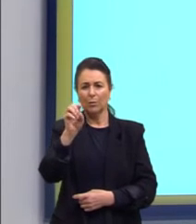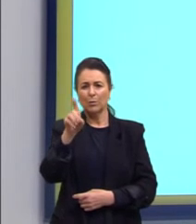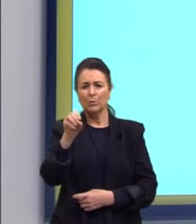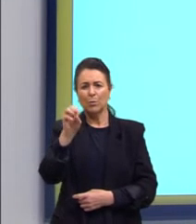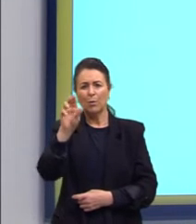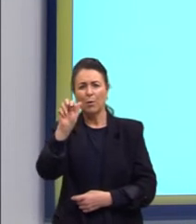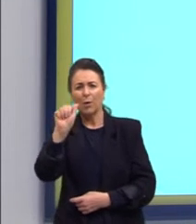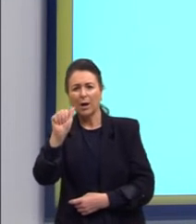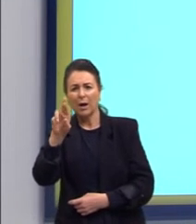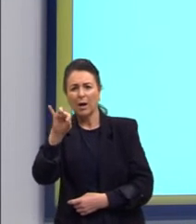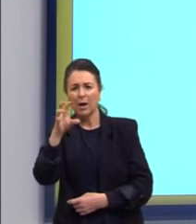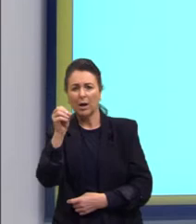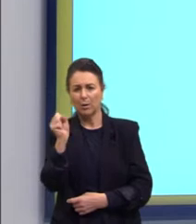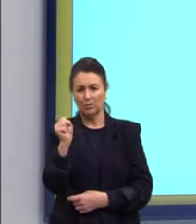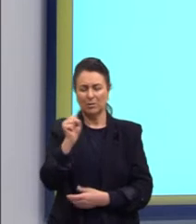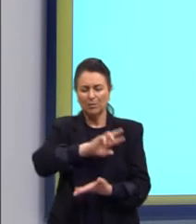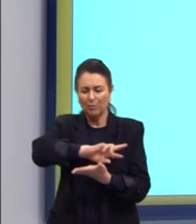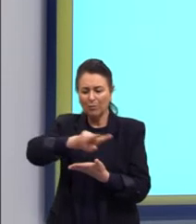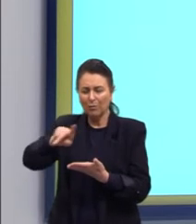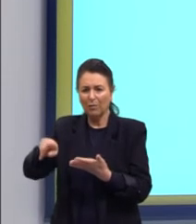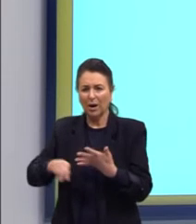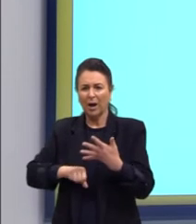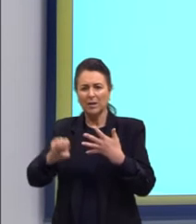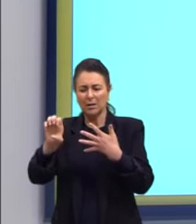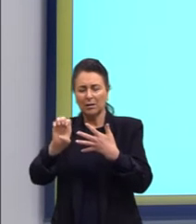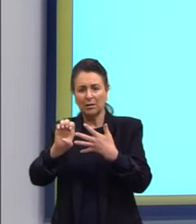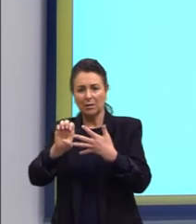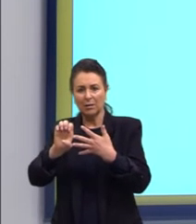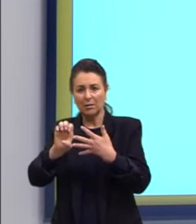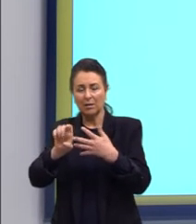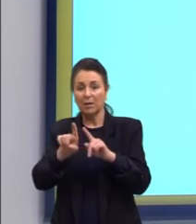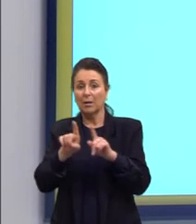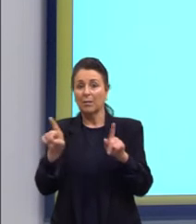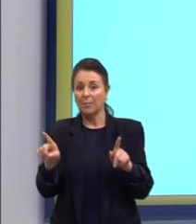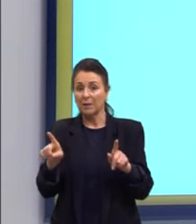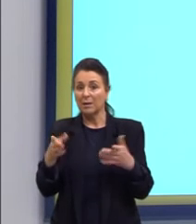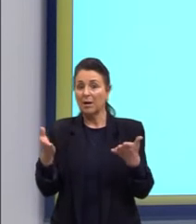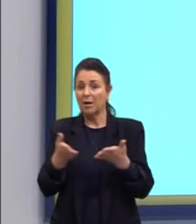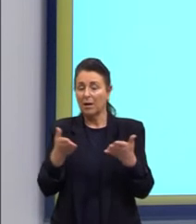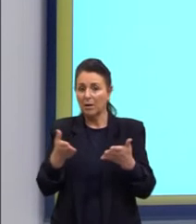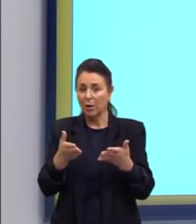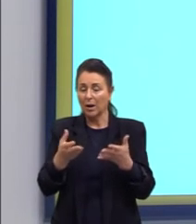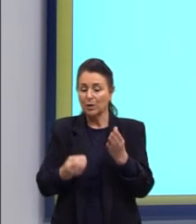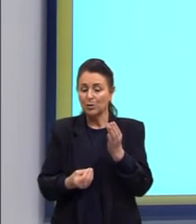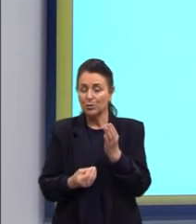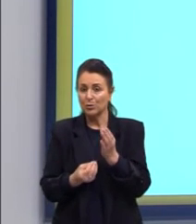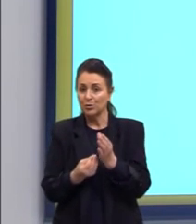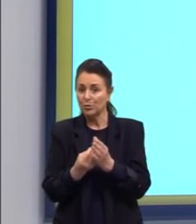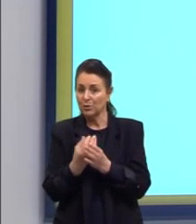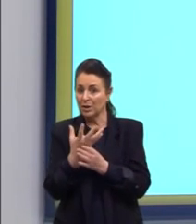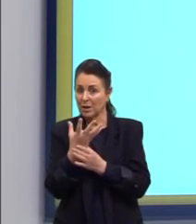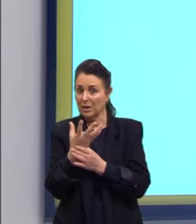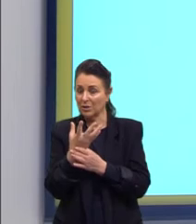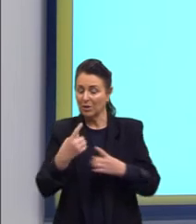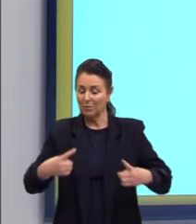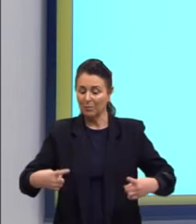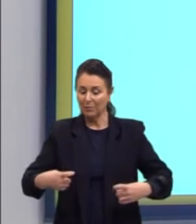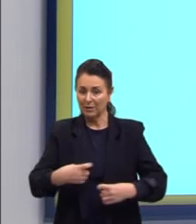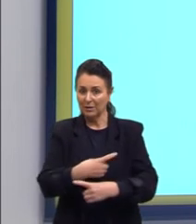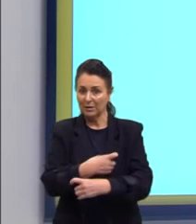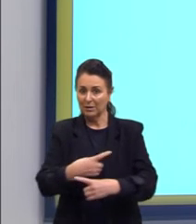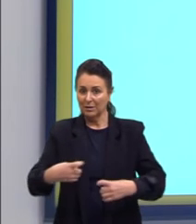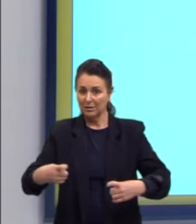várias espécies. Mas, nesse caso aqui, probióticos de origem bacteriana